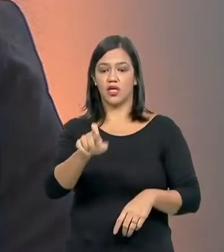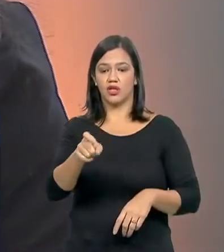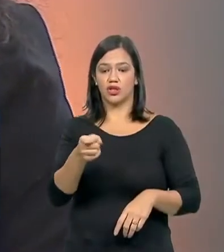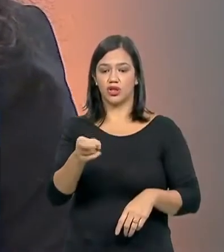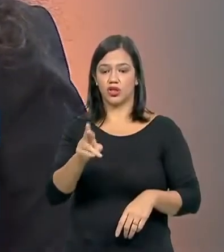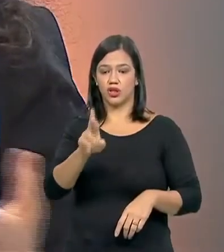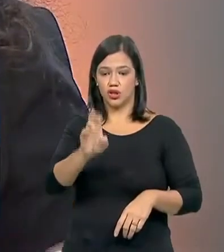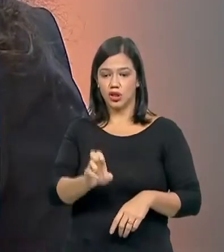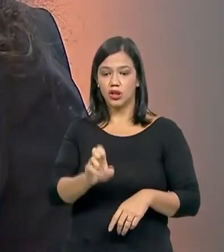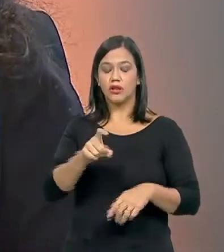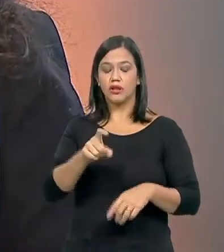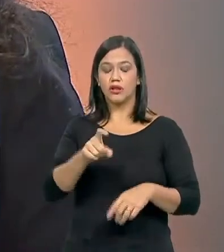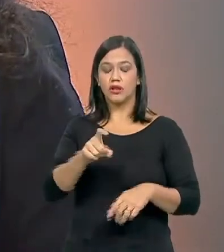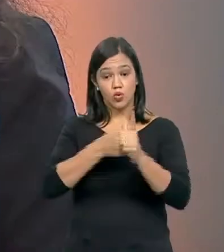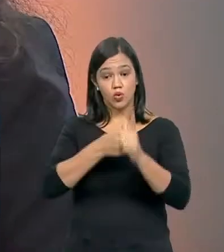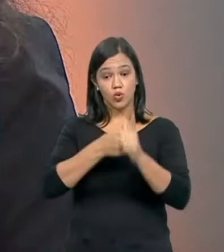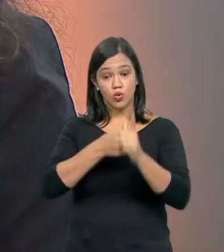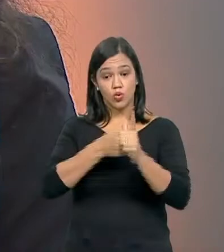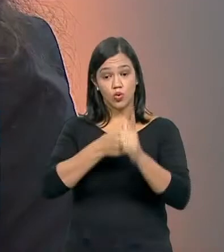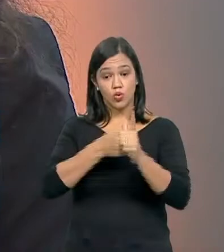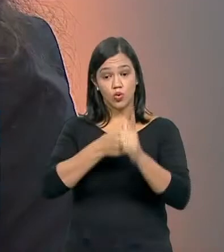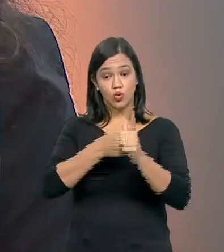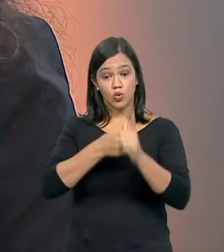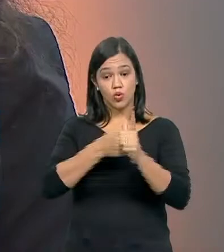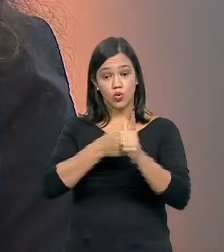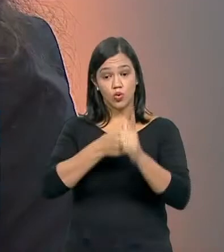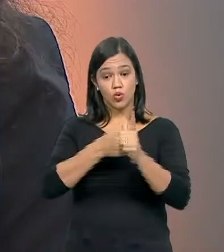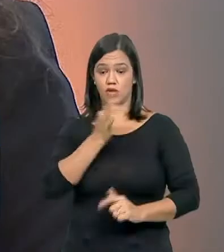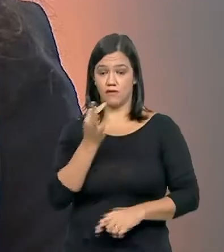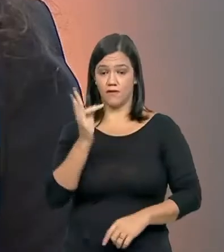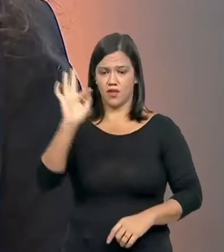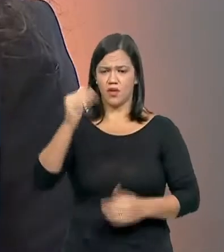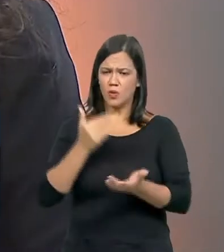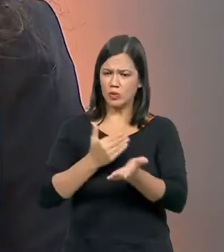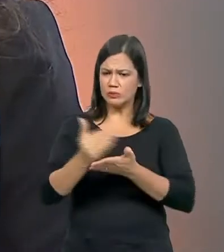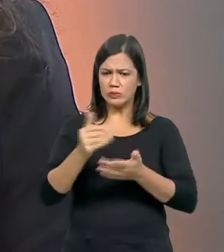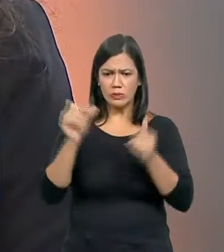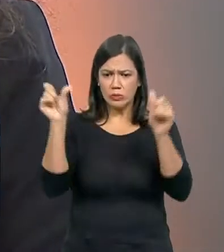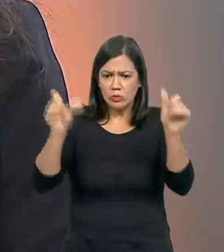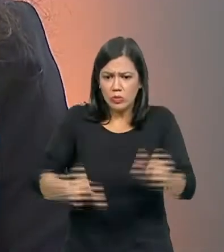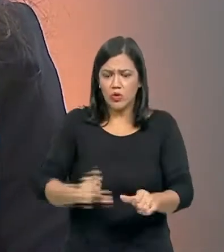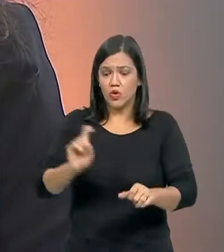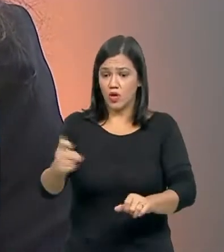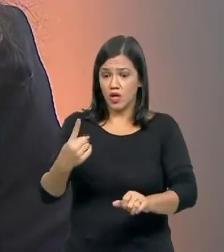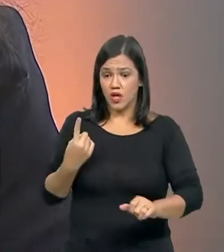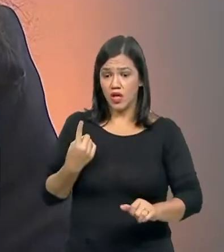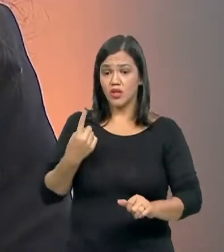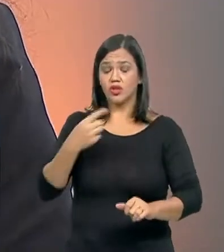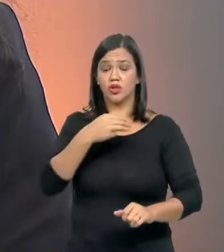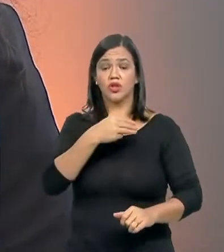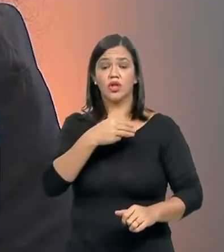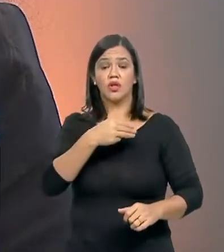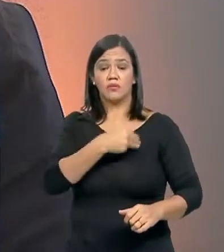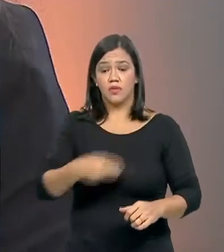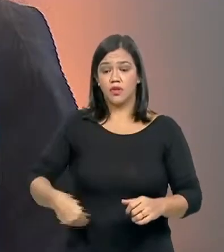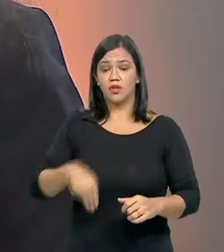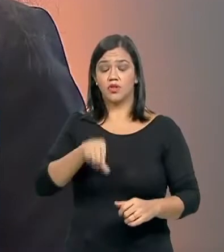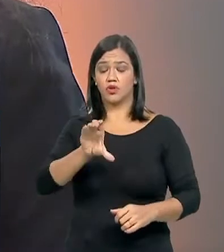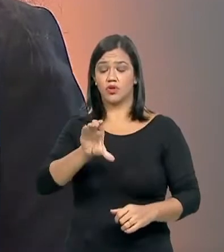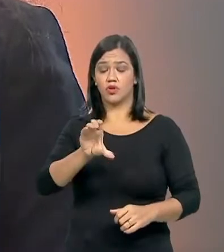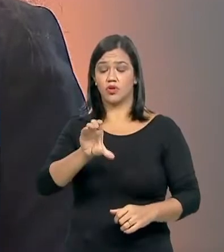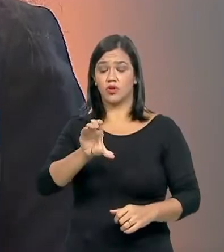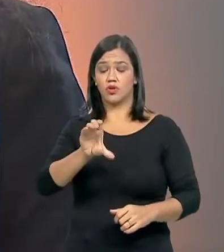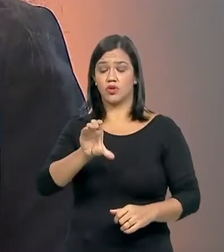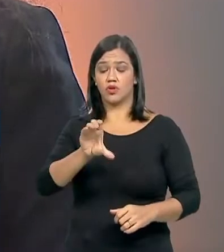Ramagem para a Polícia Federal na época. E chegou a um ápice quando o ex-ministro Celso de Mello encaminhou à